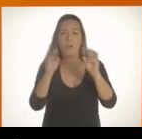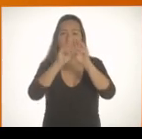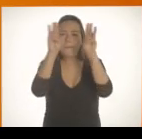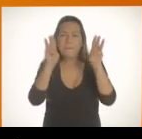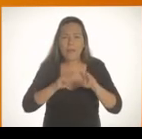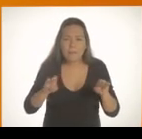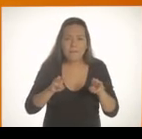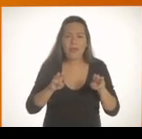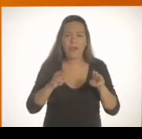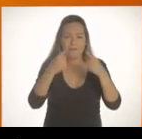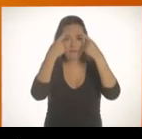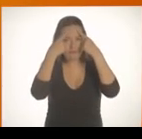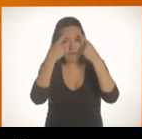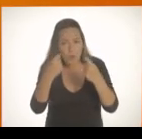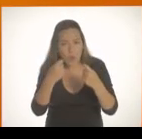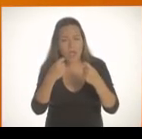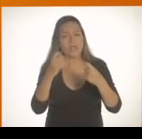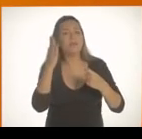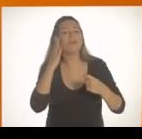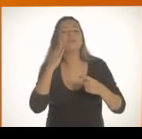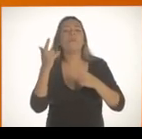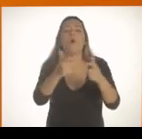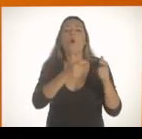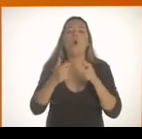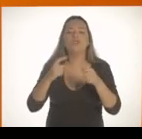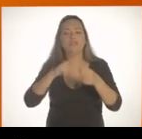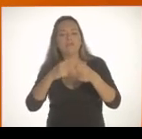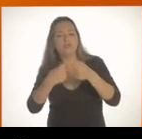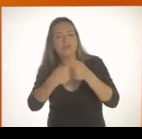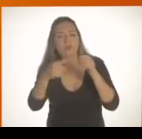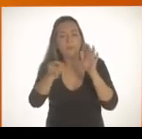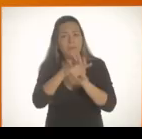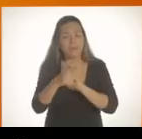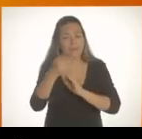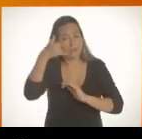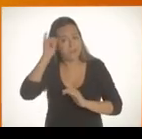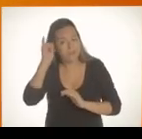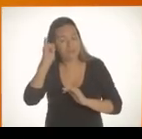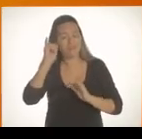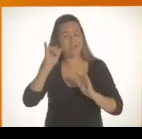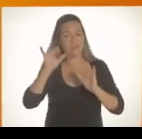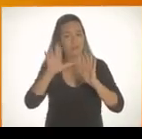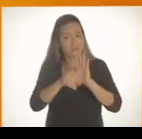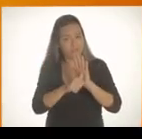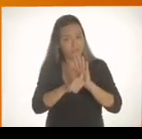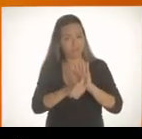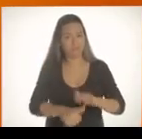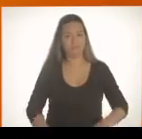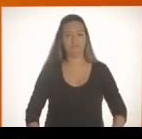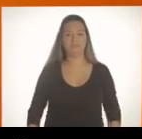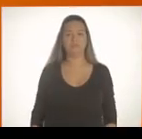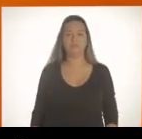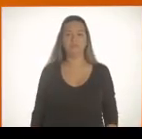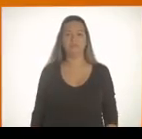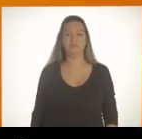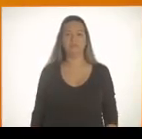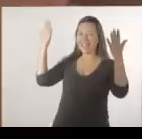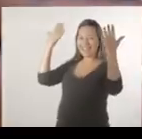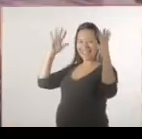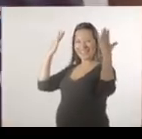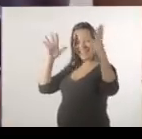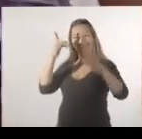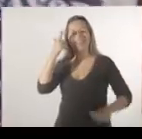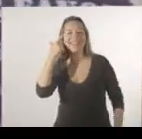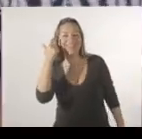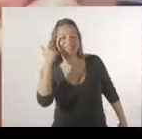combater a violência em conjunto. Cruzar dados, mapear a violência por bairros e colocar a guarda municipal nas ruas para prevenir os crimes.